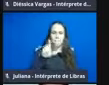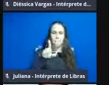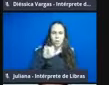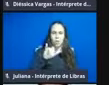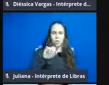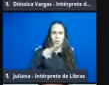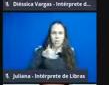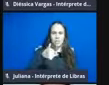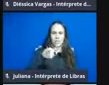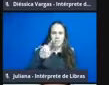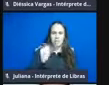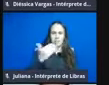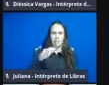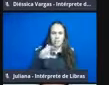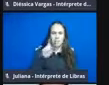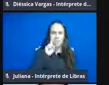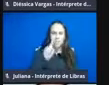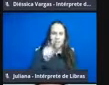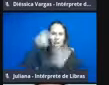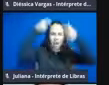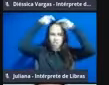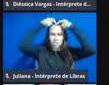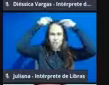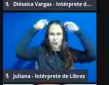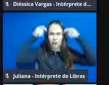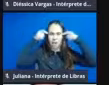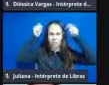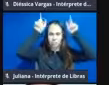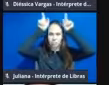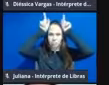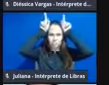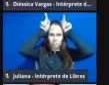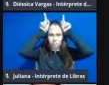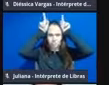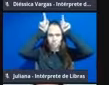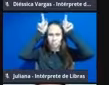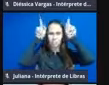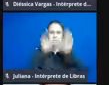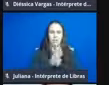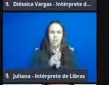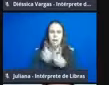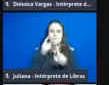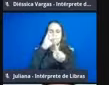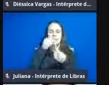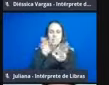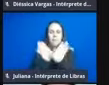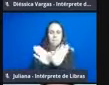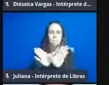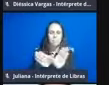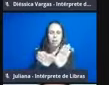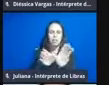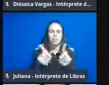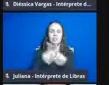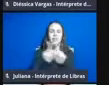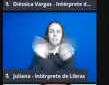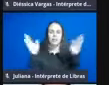nessas imagens abaixo, uma tiara para representar as antenas, uma borboleta, e um par de asas.